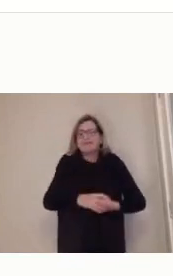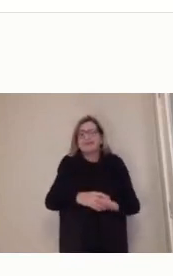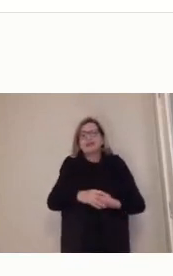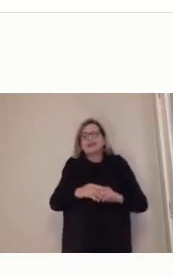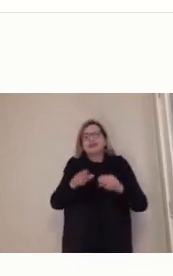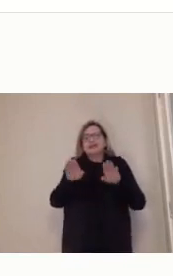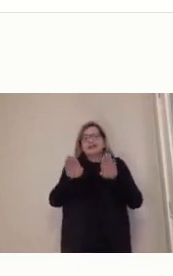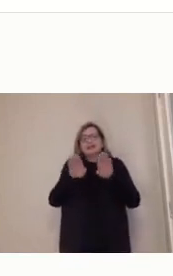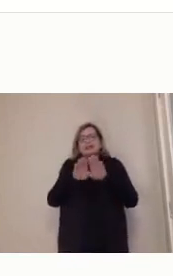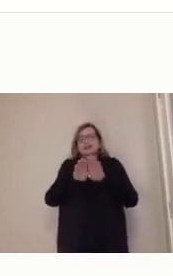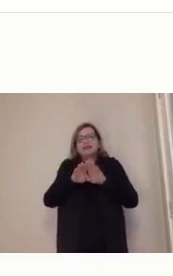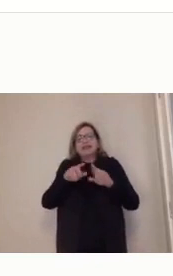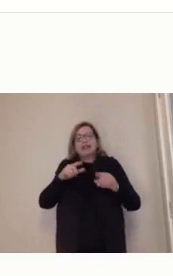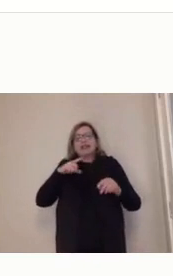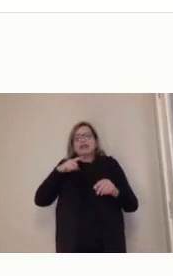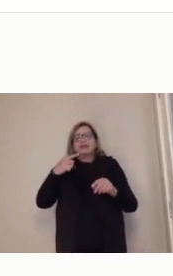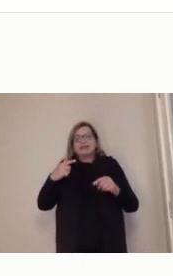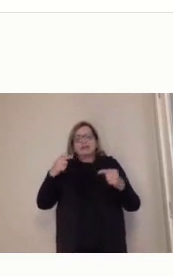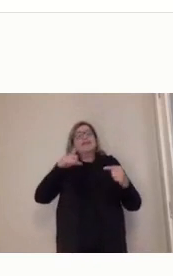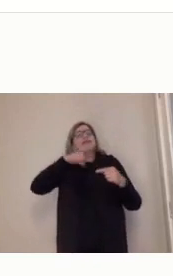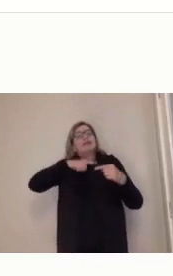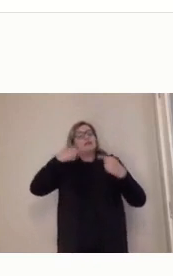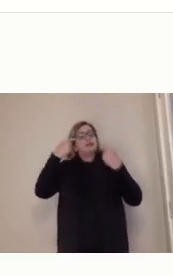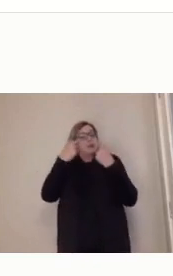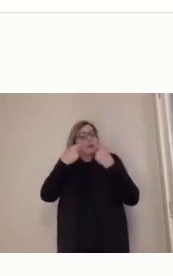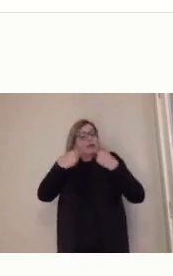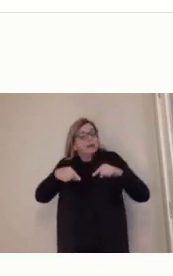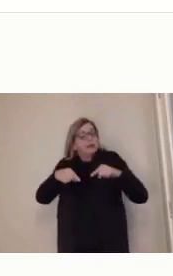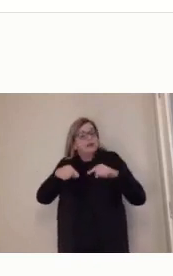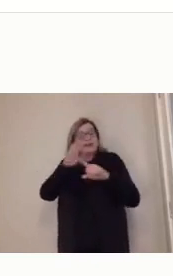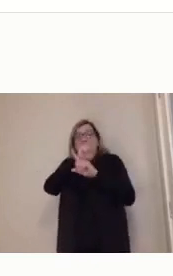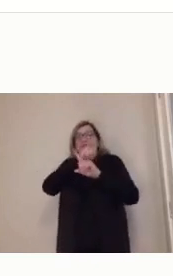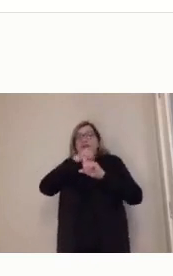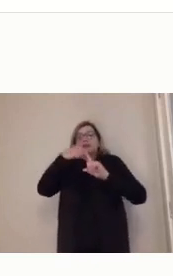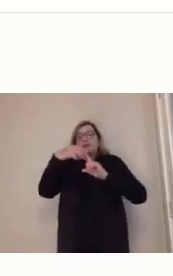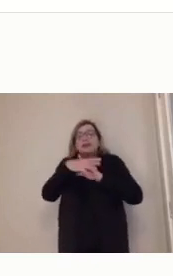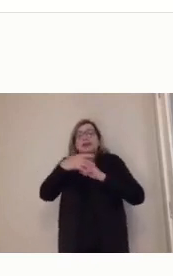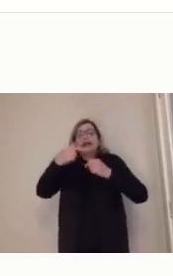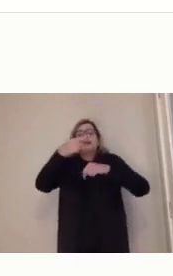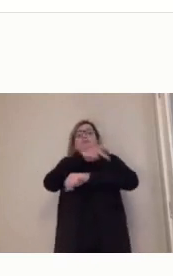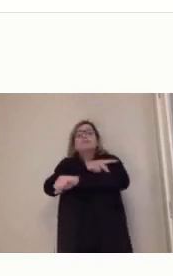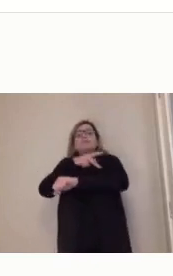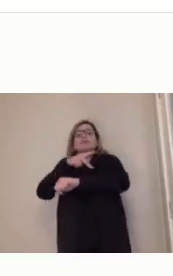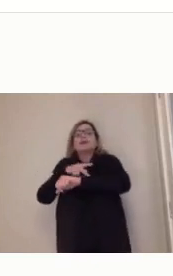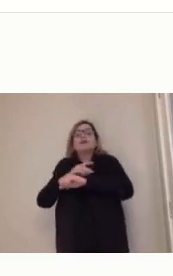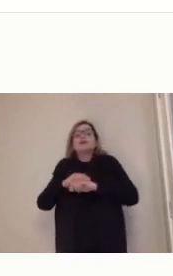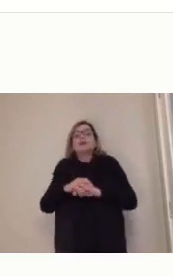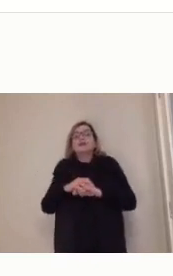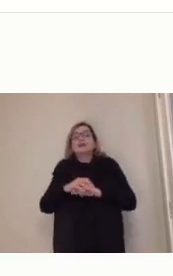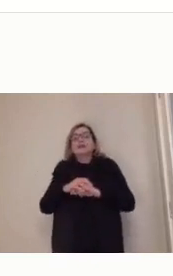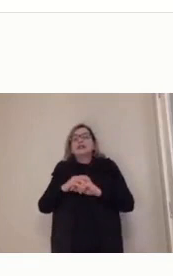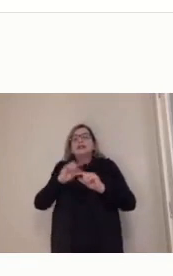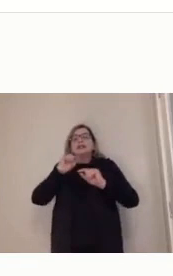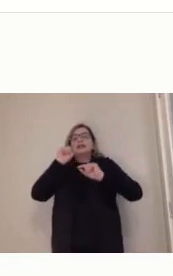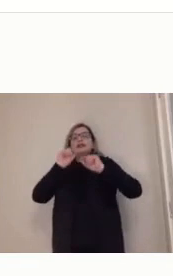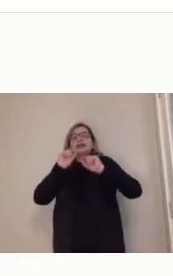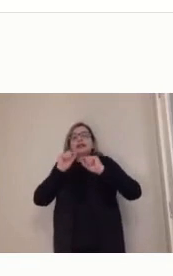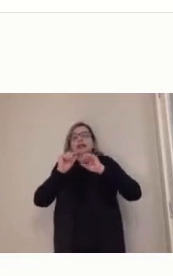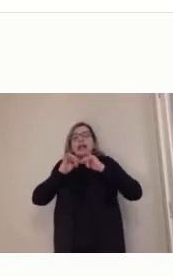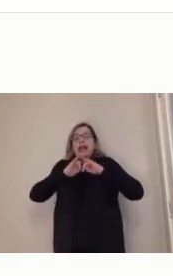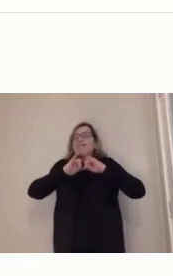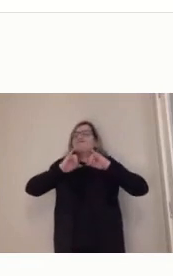pedagógica, o qual é o desafio, o que que é o desafio é transmitir, a quem,